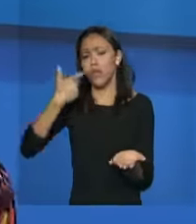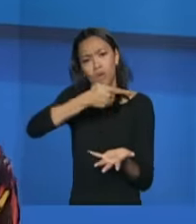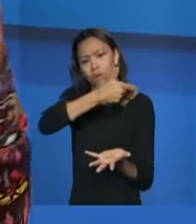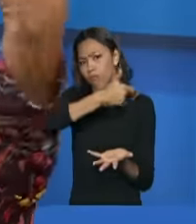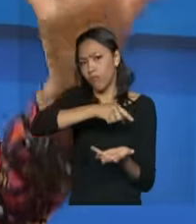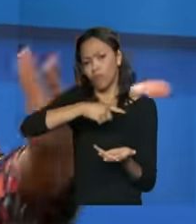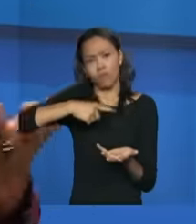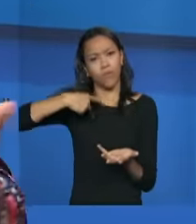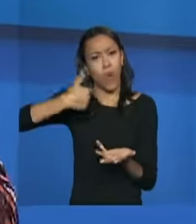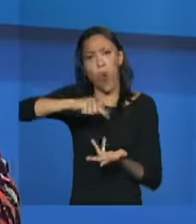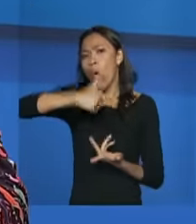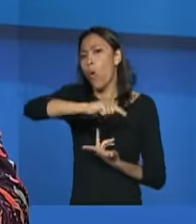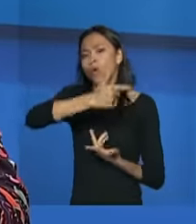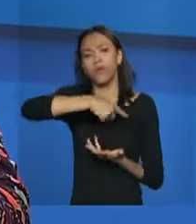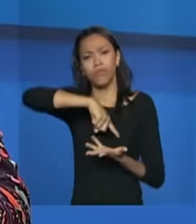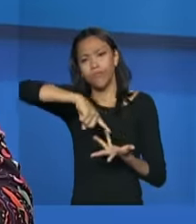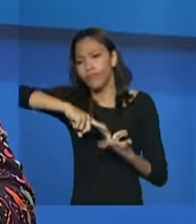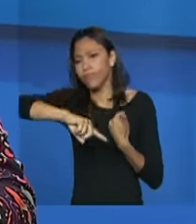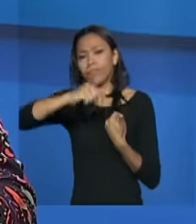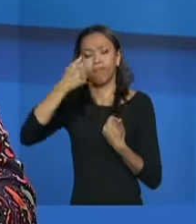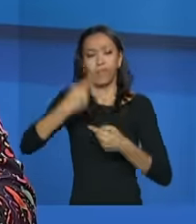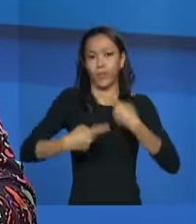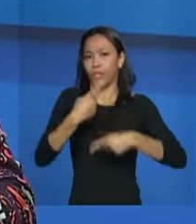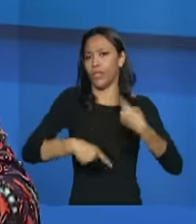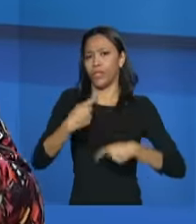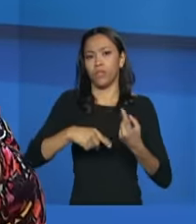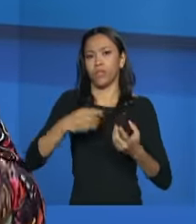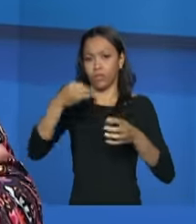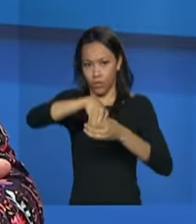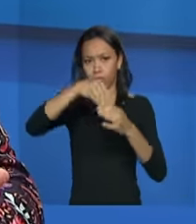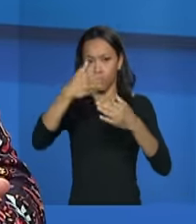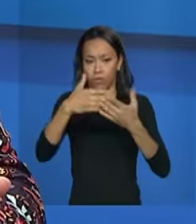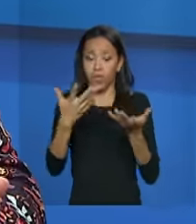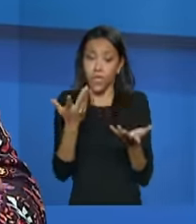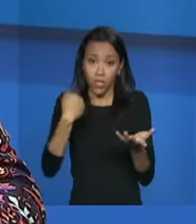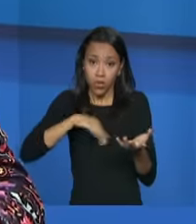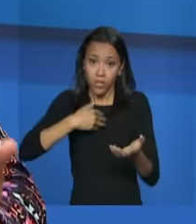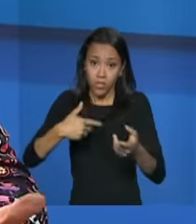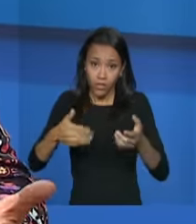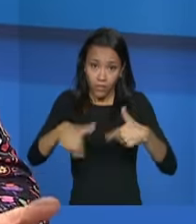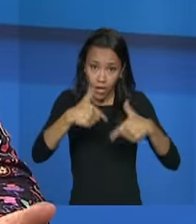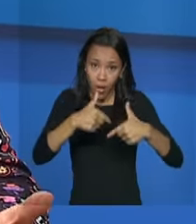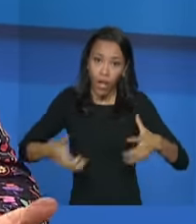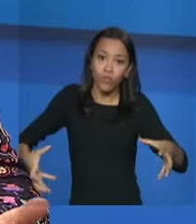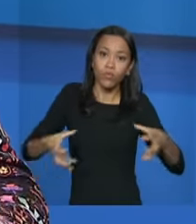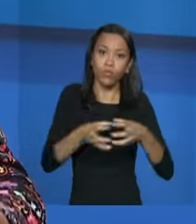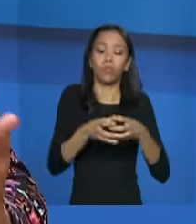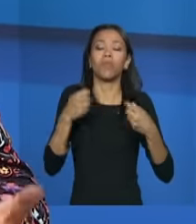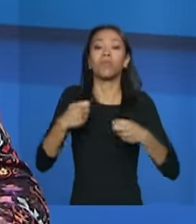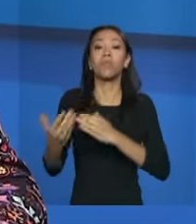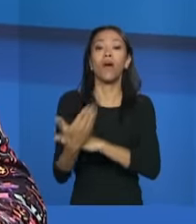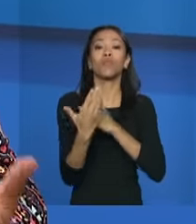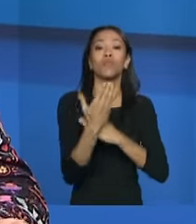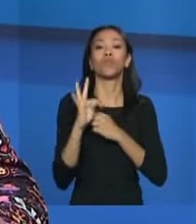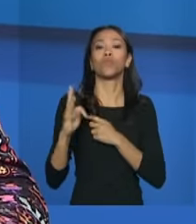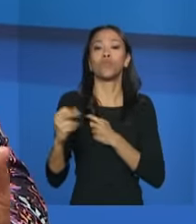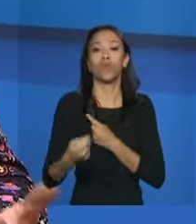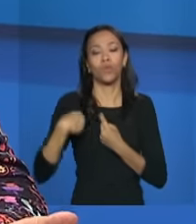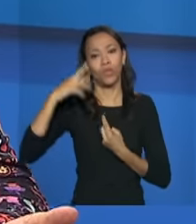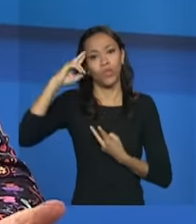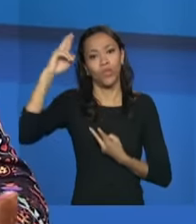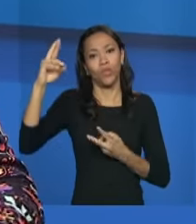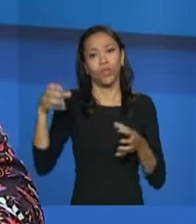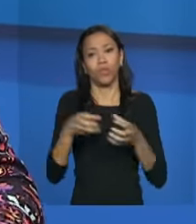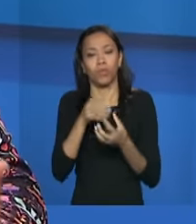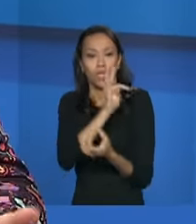públicas para a gente trabalhar de uma forma articulada e a gente conhecer essa população mas nós precisamos da ajuda de todos dos gestores dos técnicos